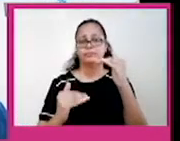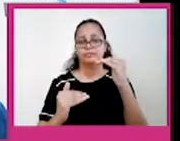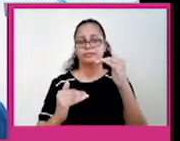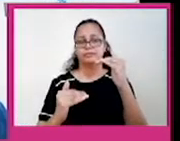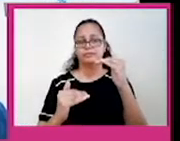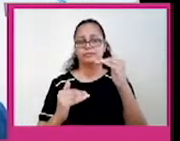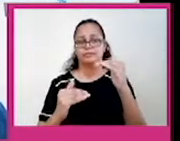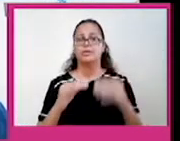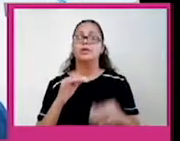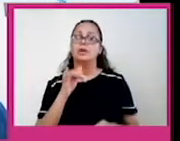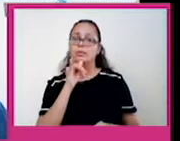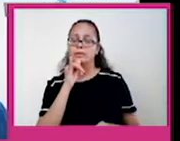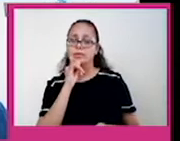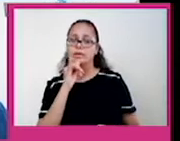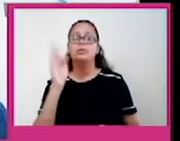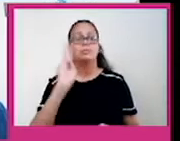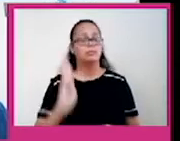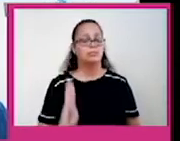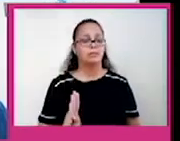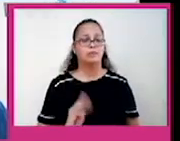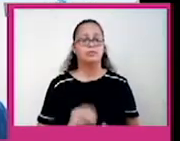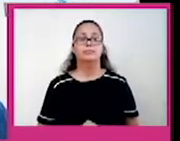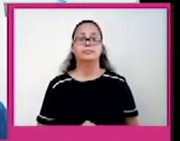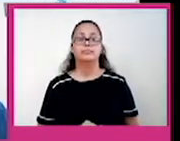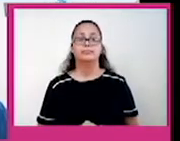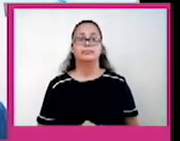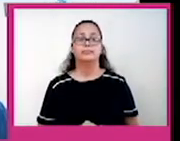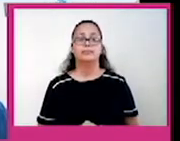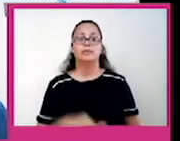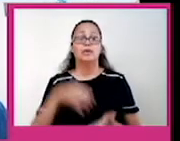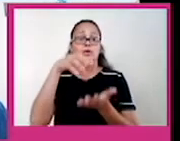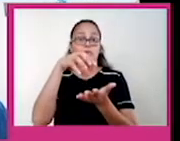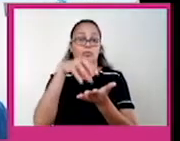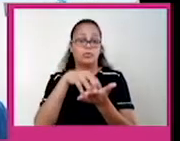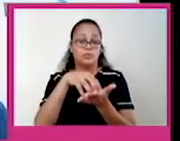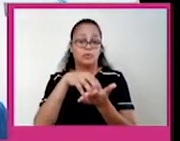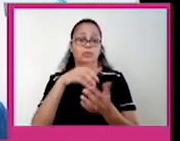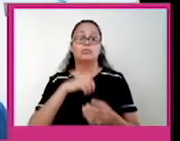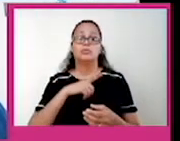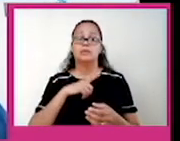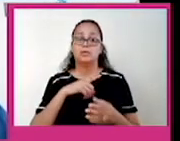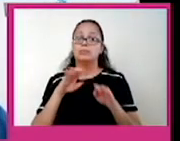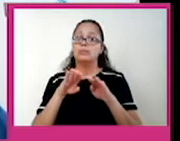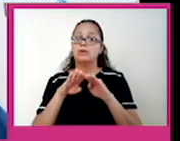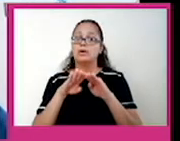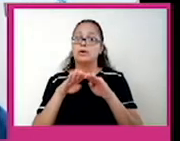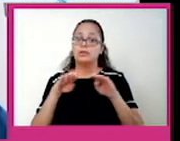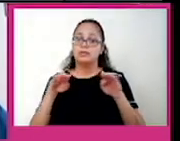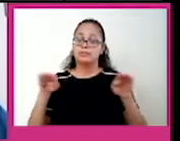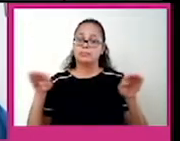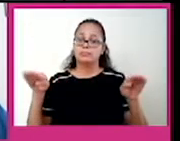situa aqui o Brasil, o litoral brasileiro. Na porção central, nós temos as planícies sedimentares, formadas por